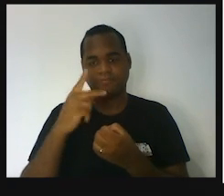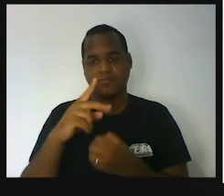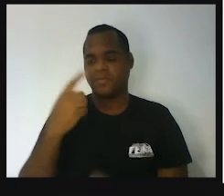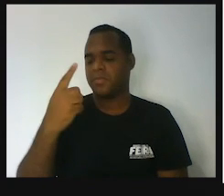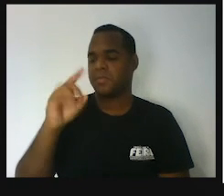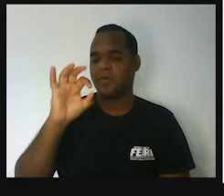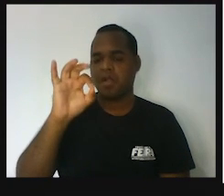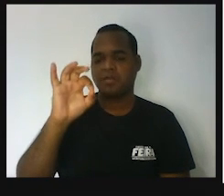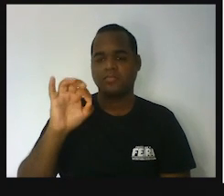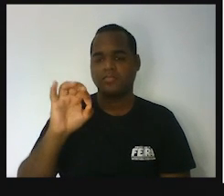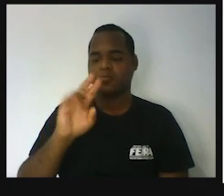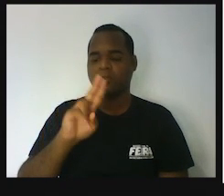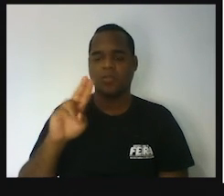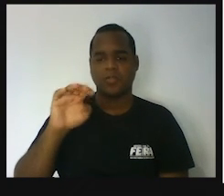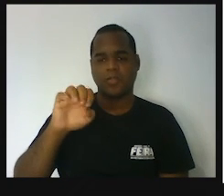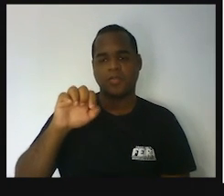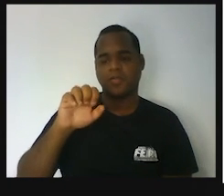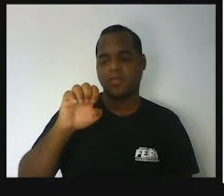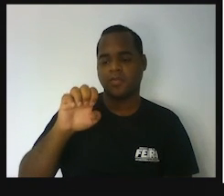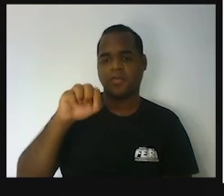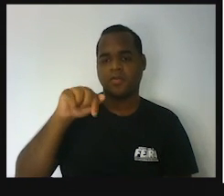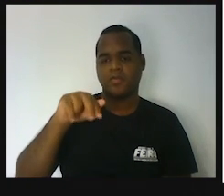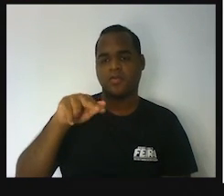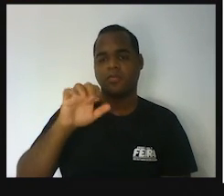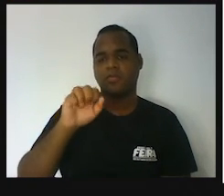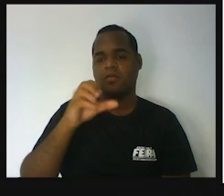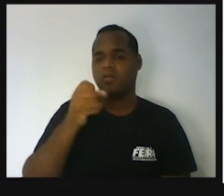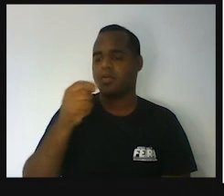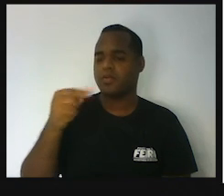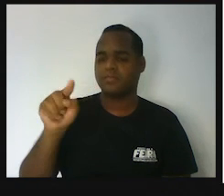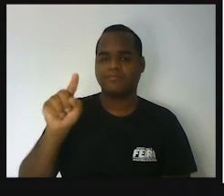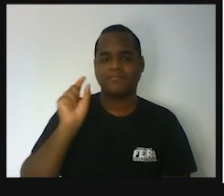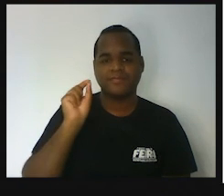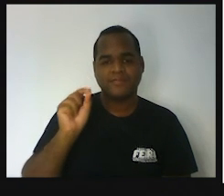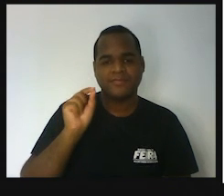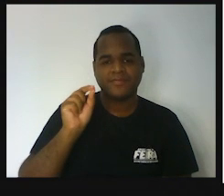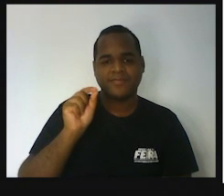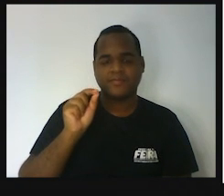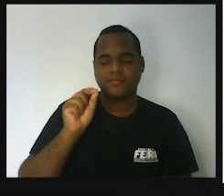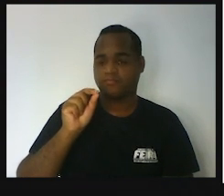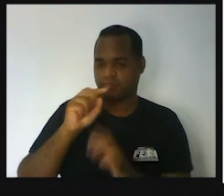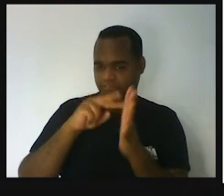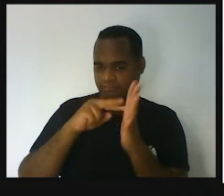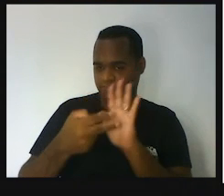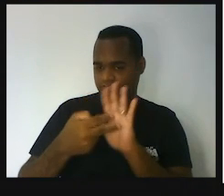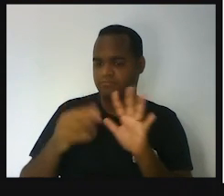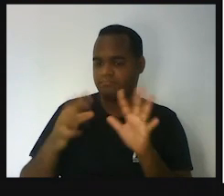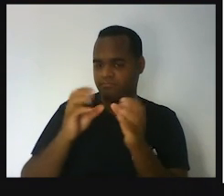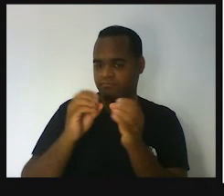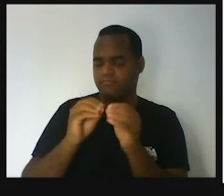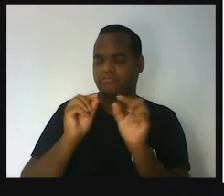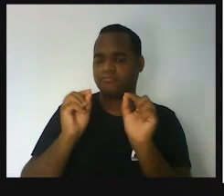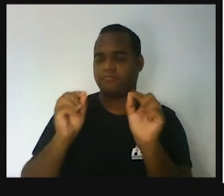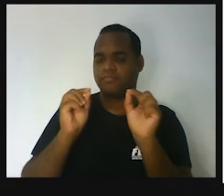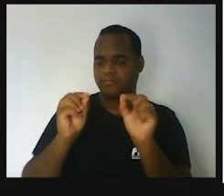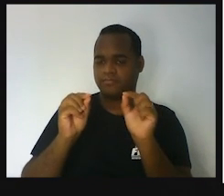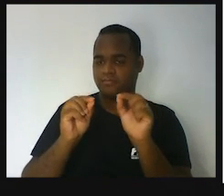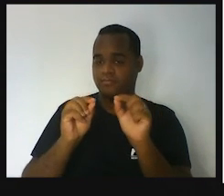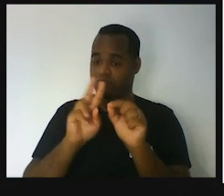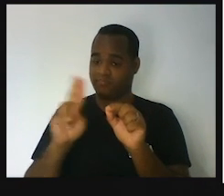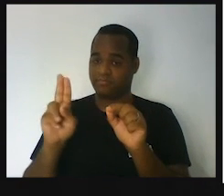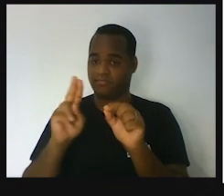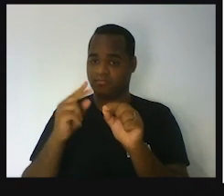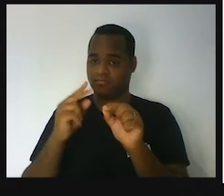primeiro grau é definir a equação do primeiro grau o que é que é na verdade eu defini a equação né disse o que era